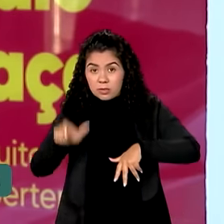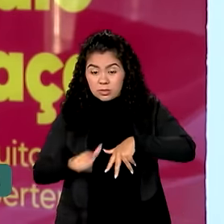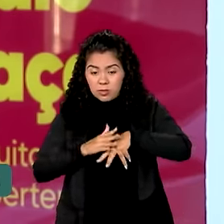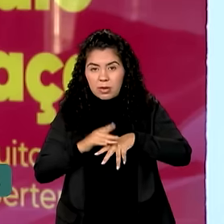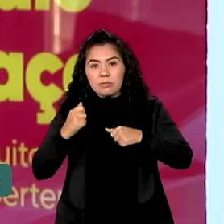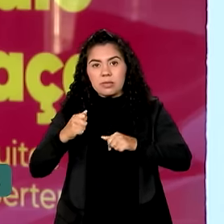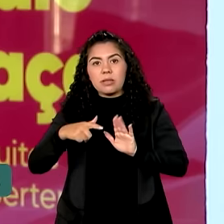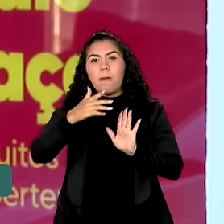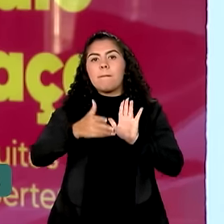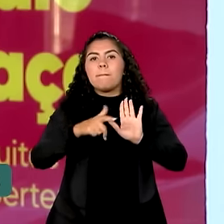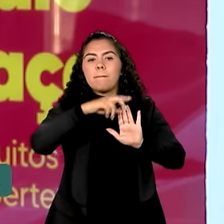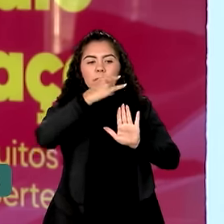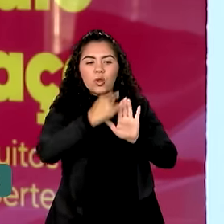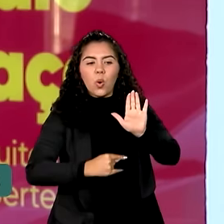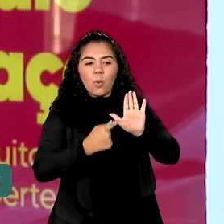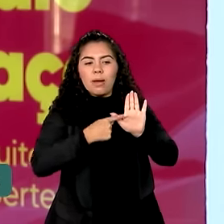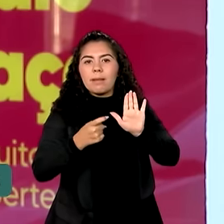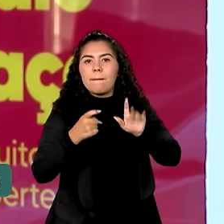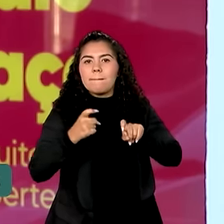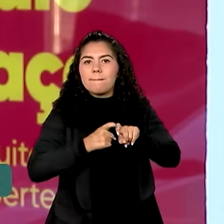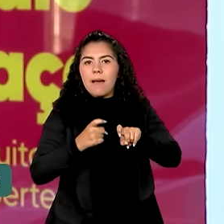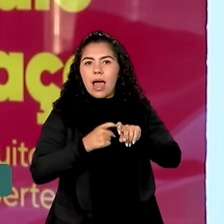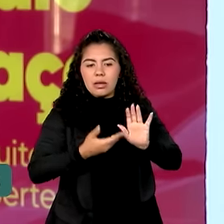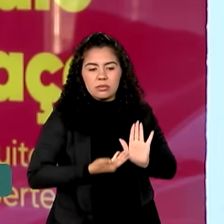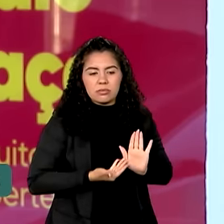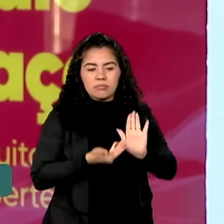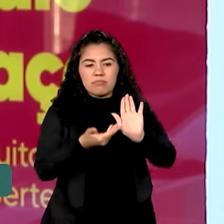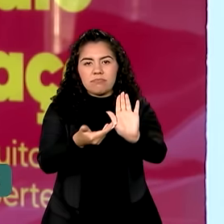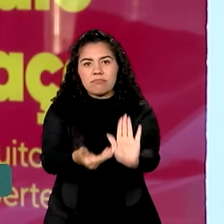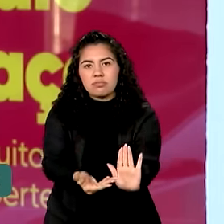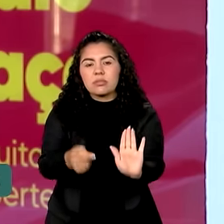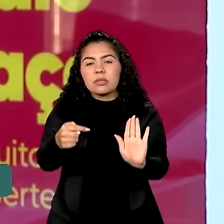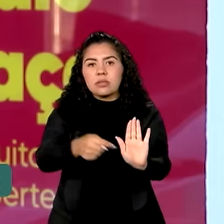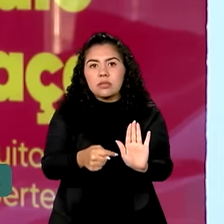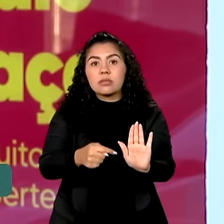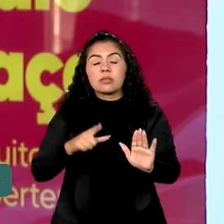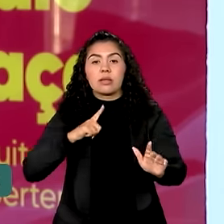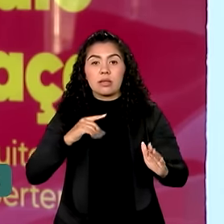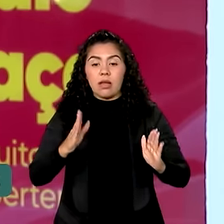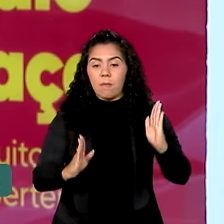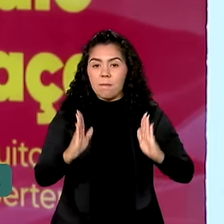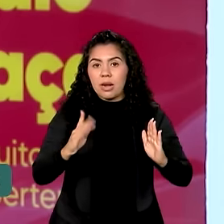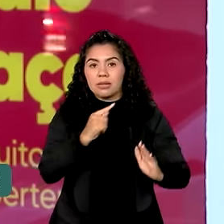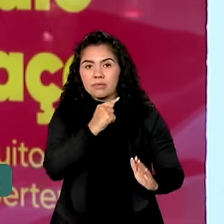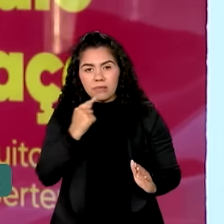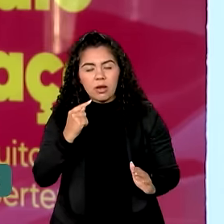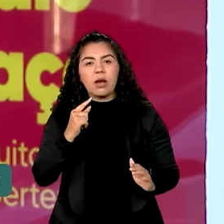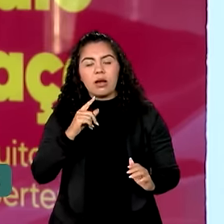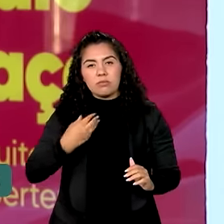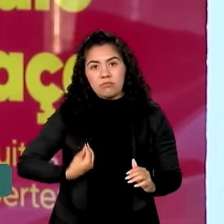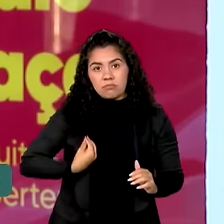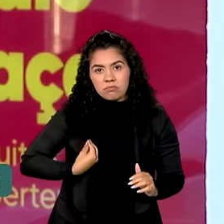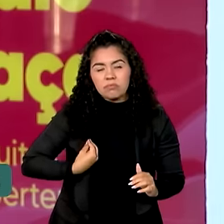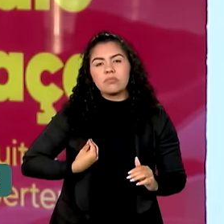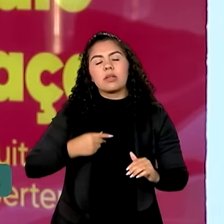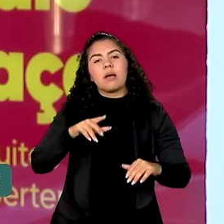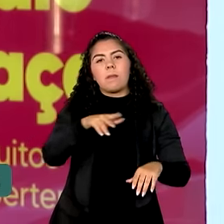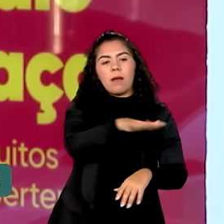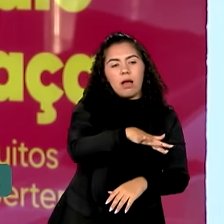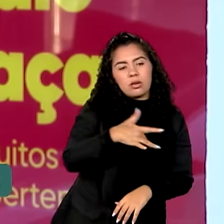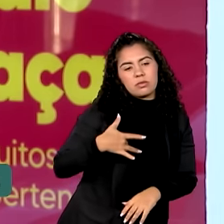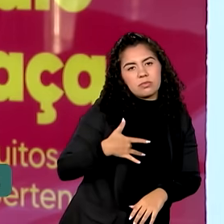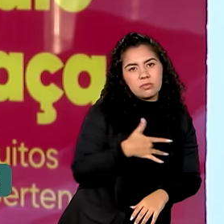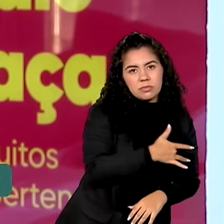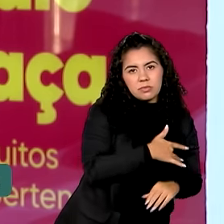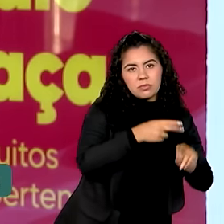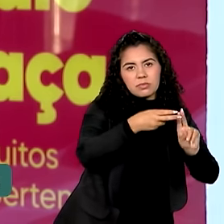a receita médica dentro do prazo de validade, que pode ser tanto do SUS quanto de serviços particulares, juntamente